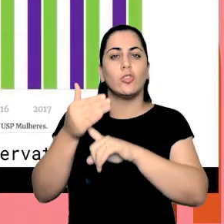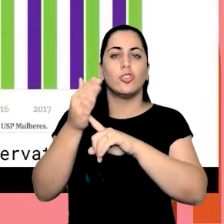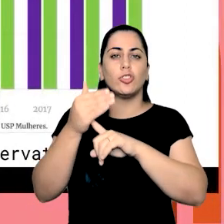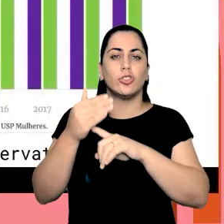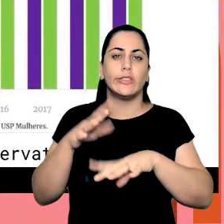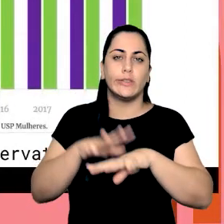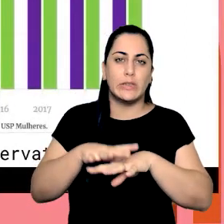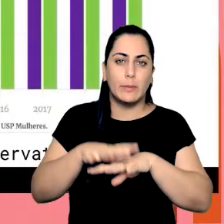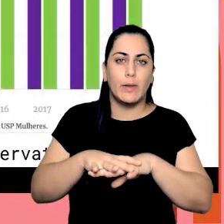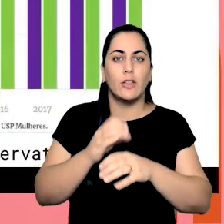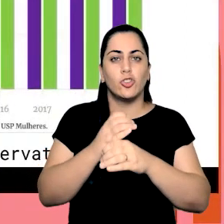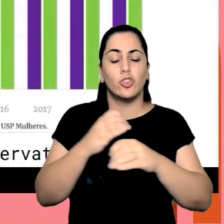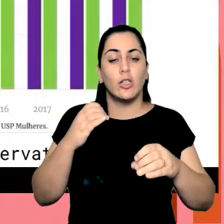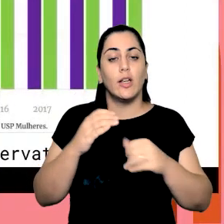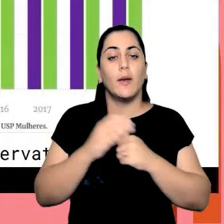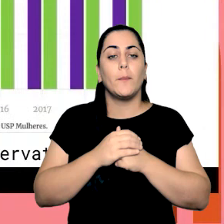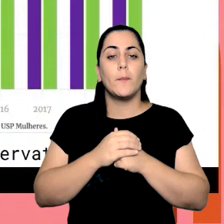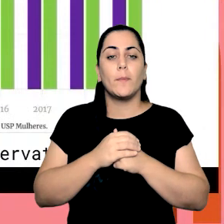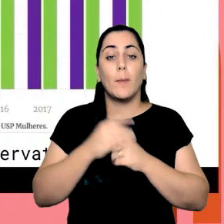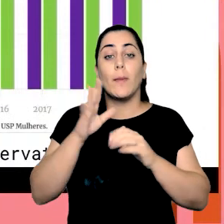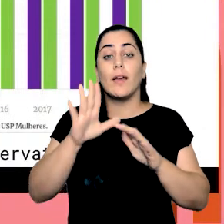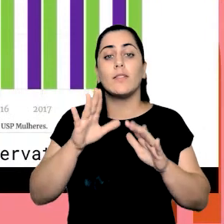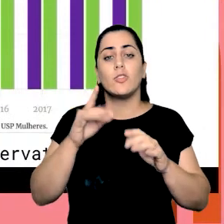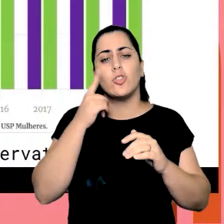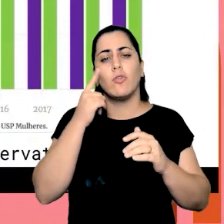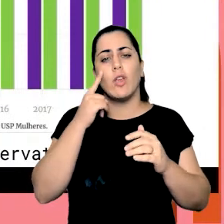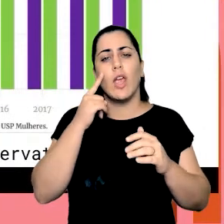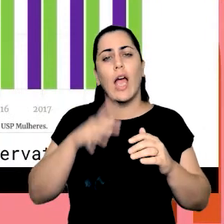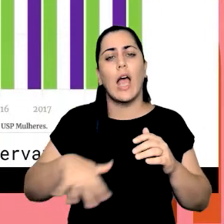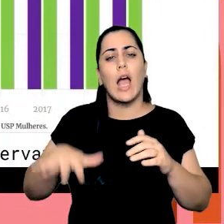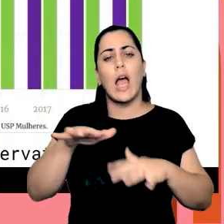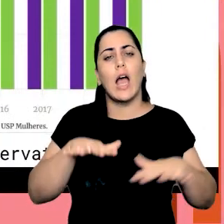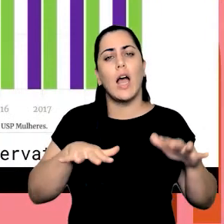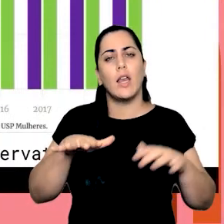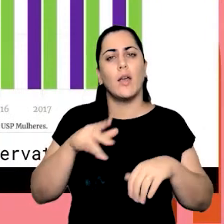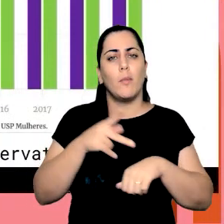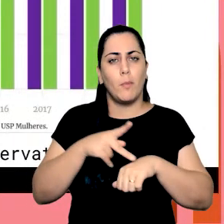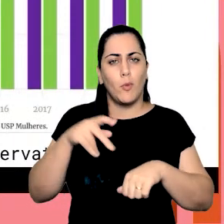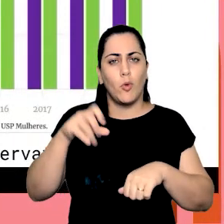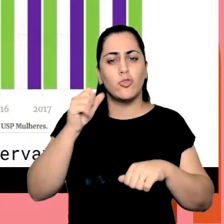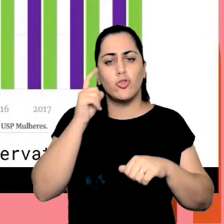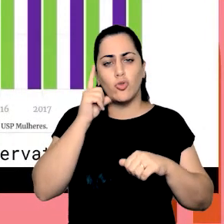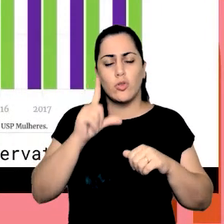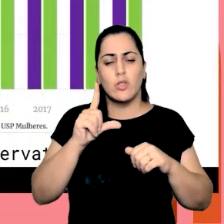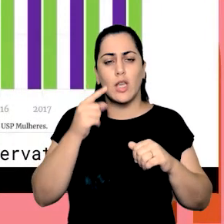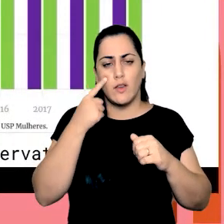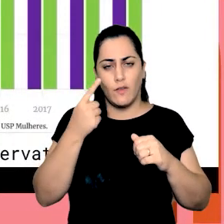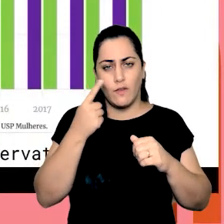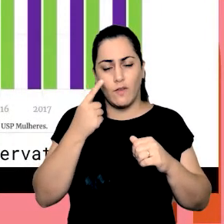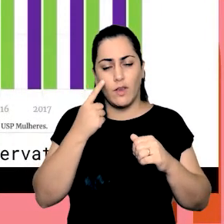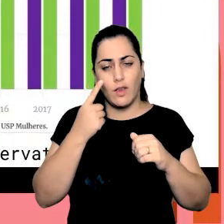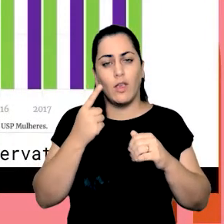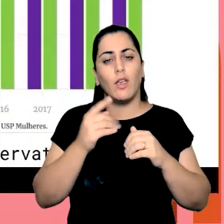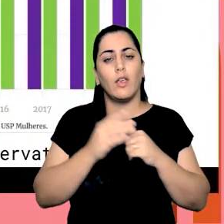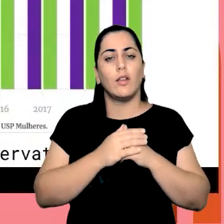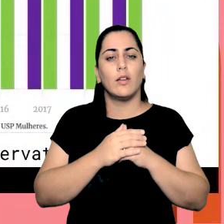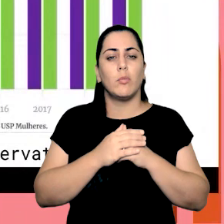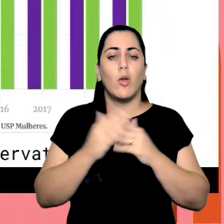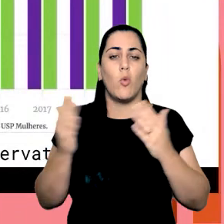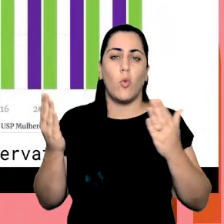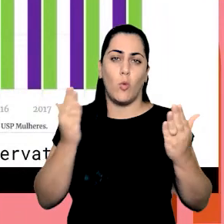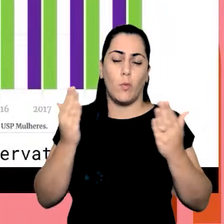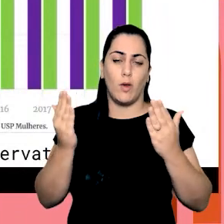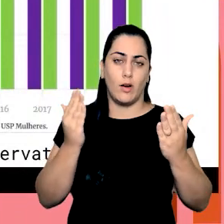que quando a gente verifica por as outras áreas o pós-doutorado a gente consegue aí se sobrepor quando